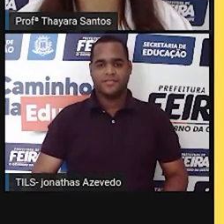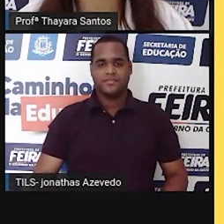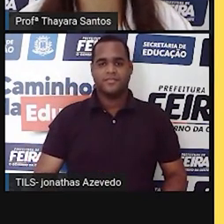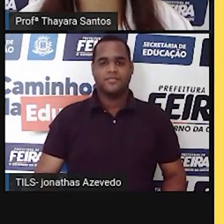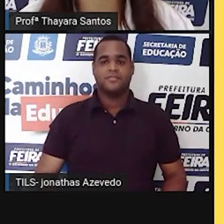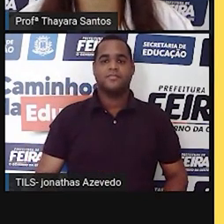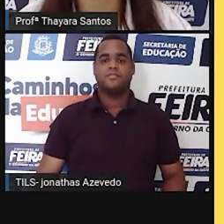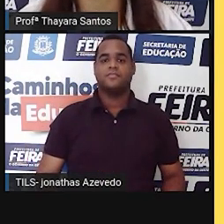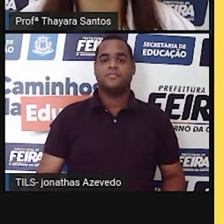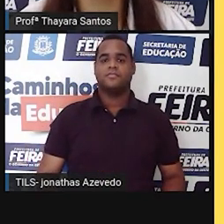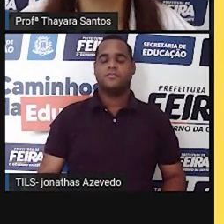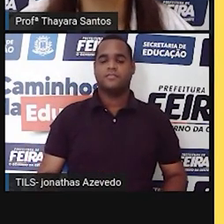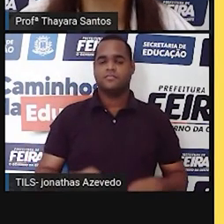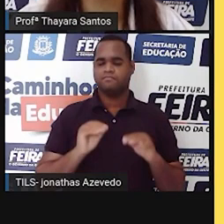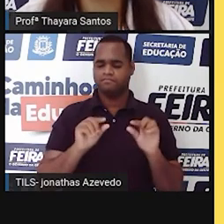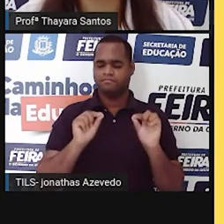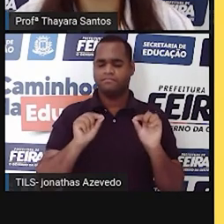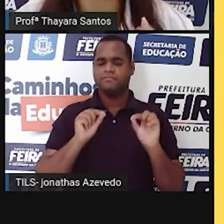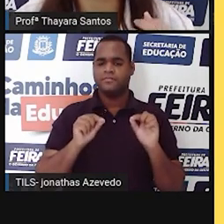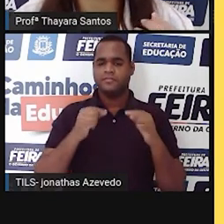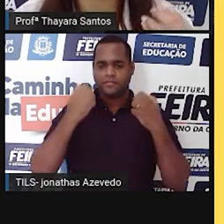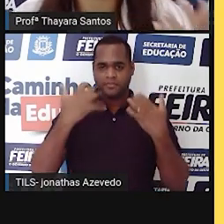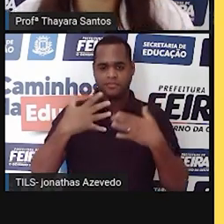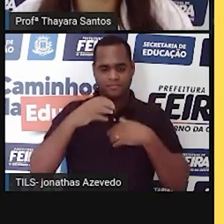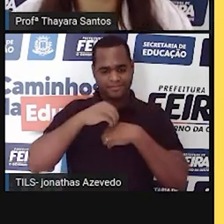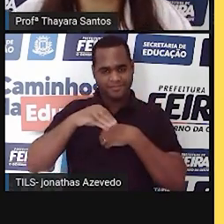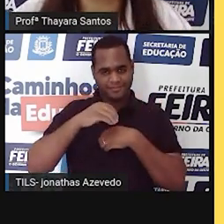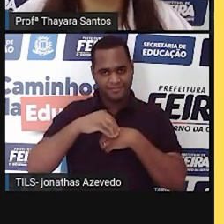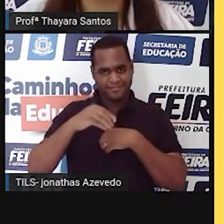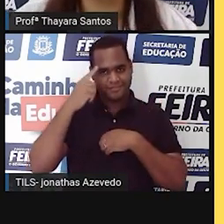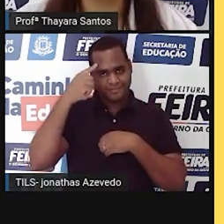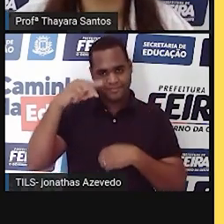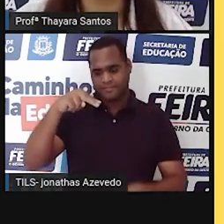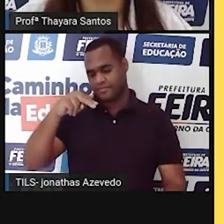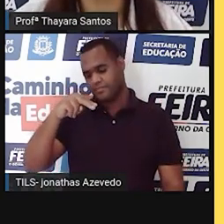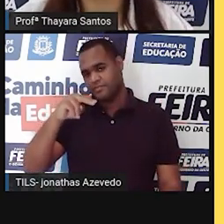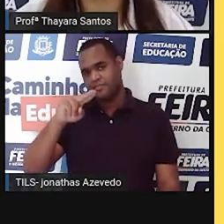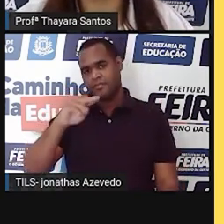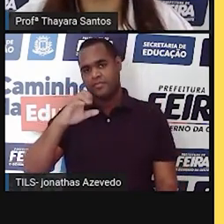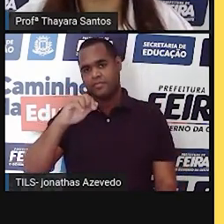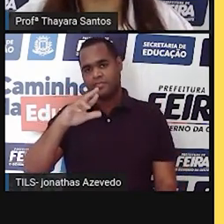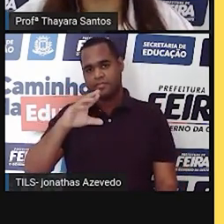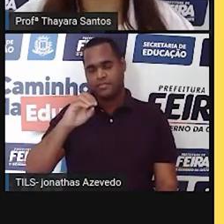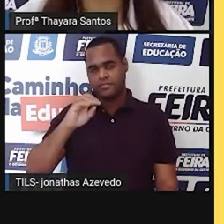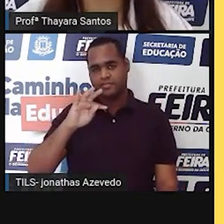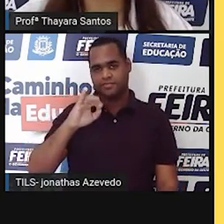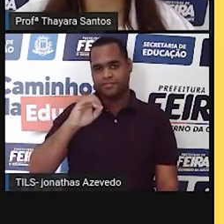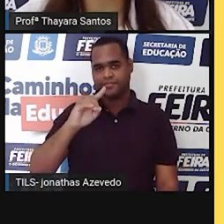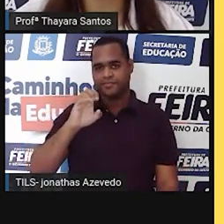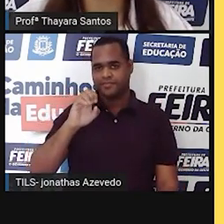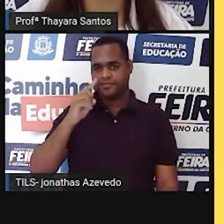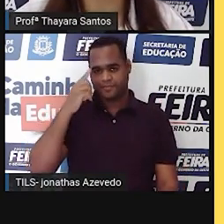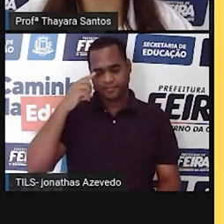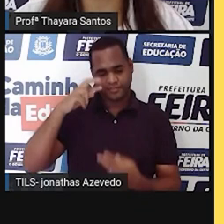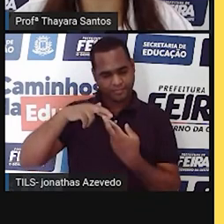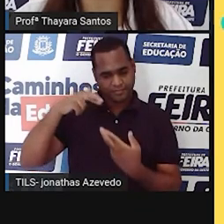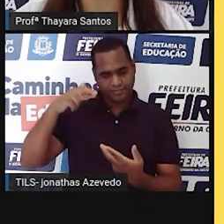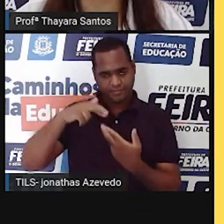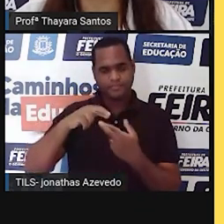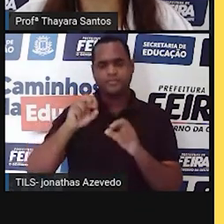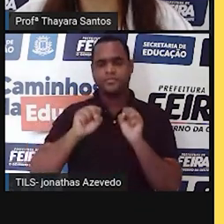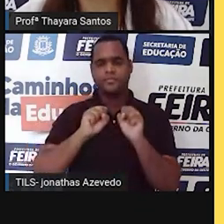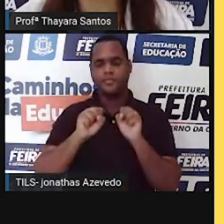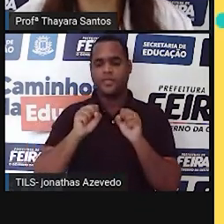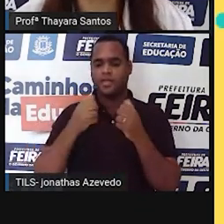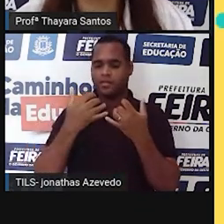E vamos entender o que são esses nucleotídeos, né? Que formam esse material genético. Então, o material genético, ele é formado por